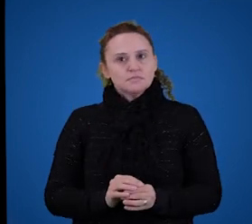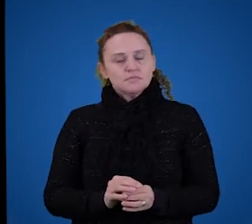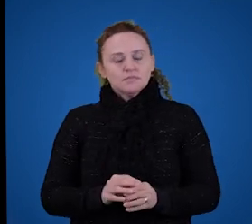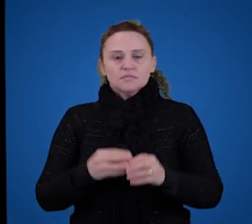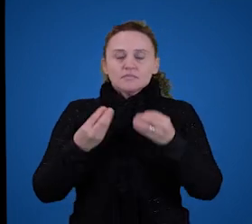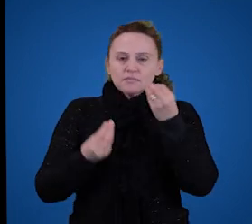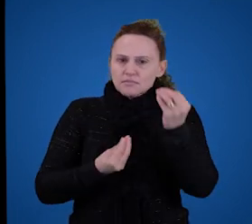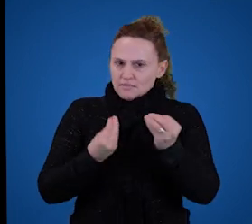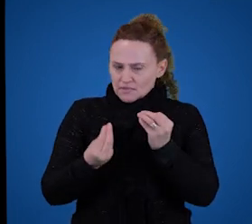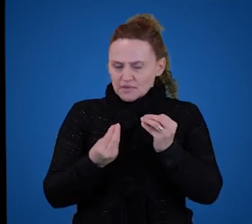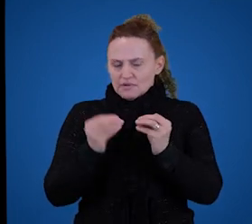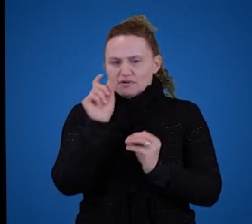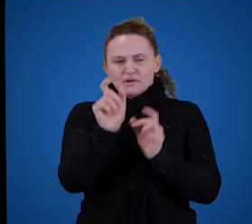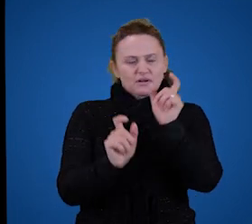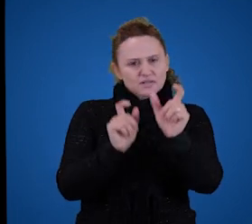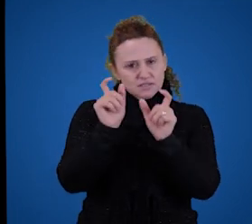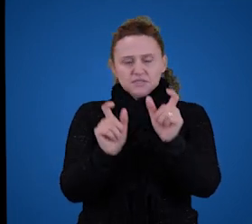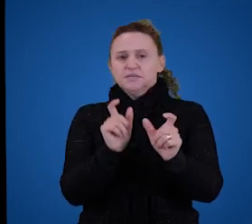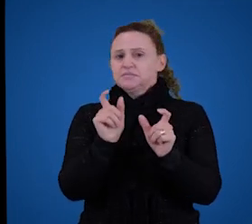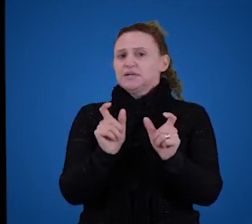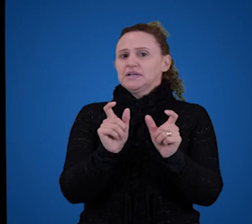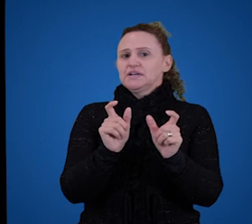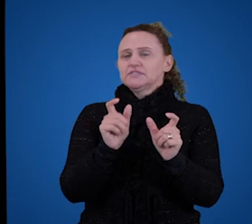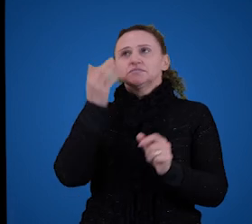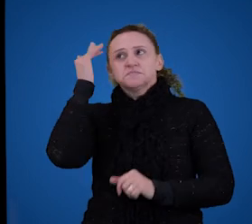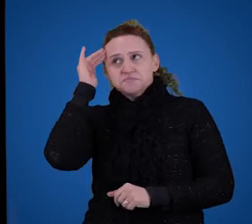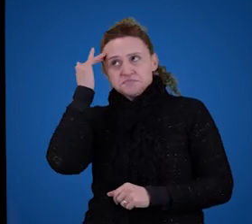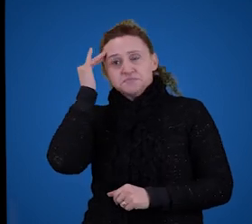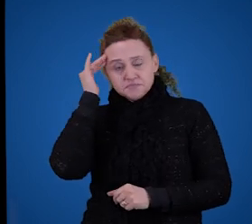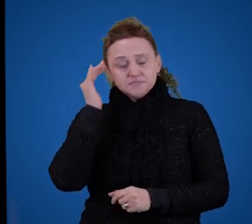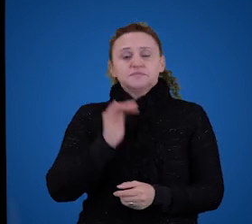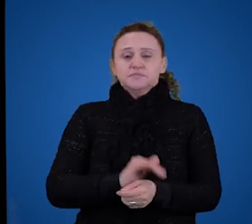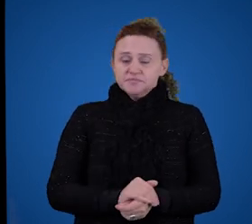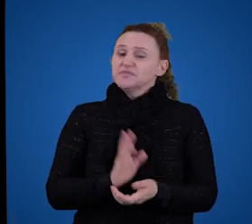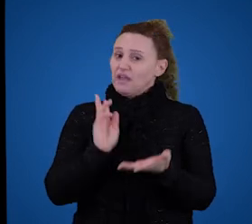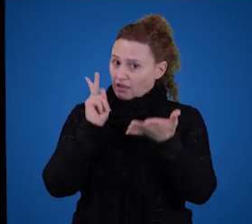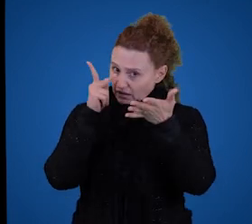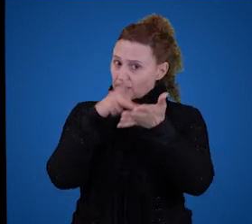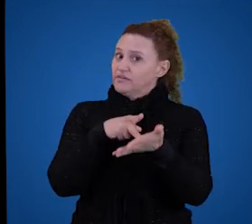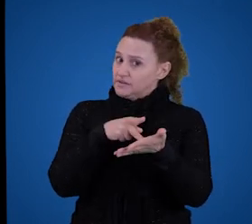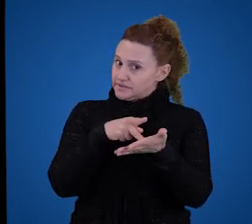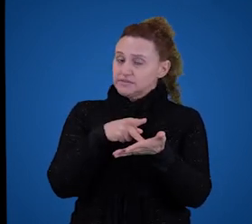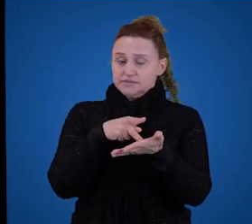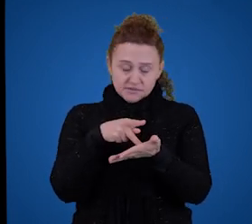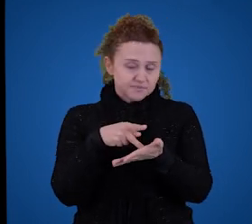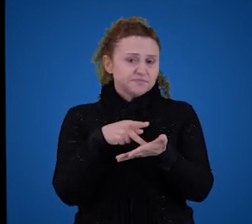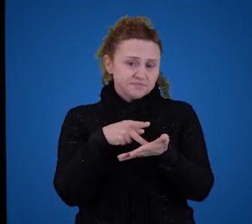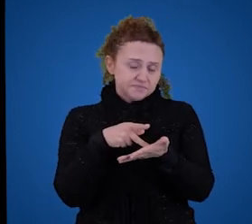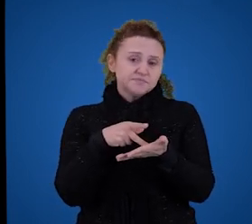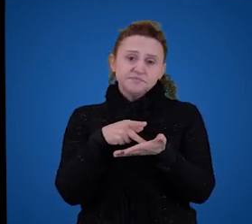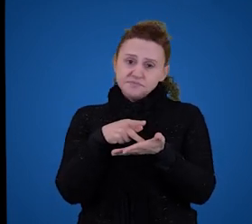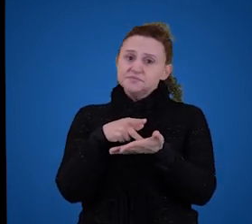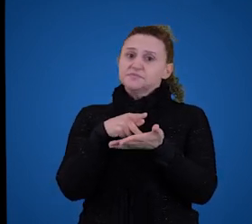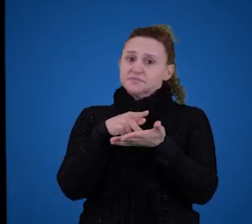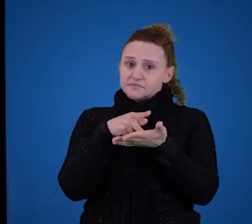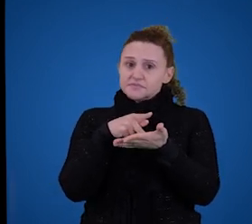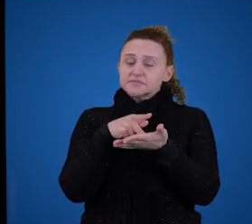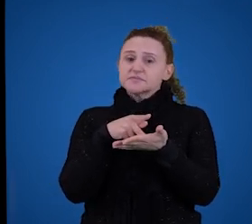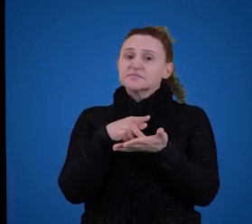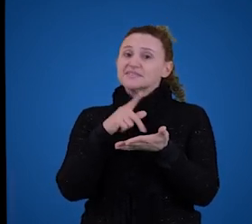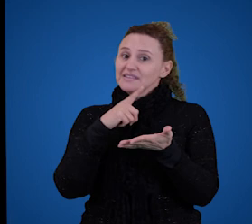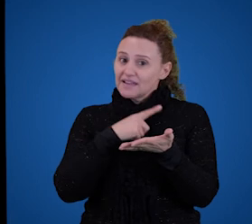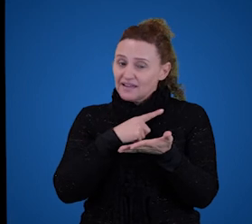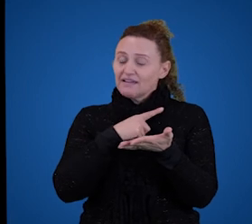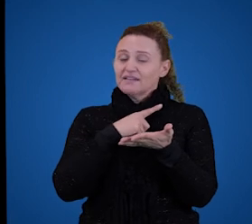cada palavra separadamente. É verdade isso. Nós temos um critério, ou melhor dizendo, um